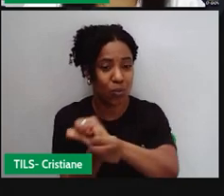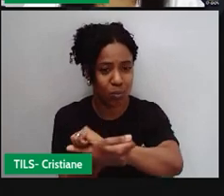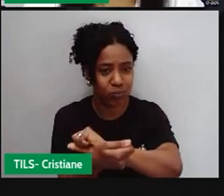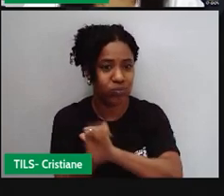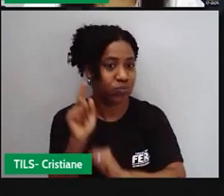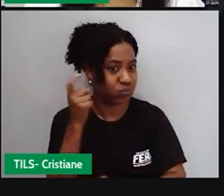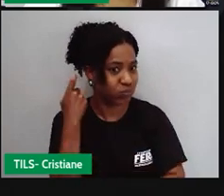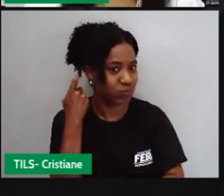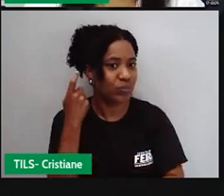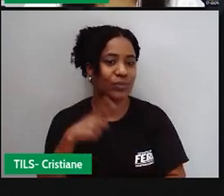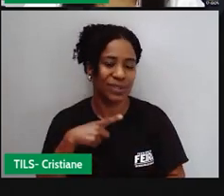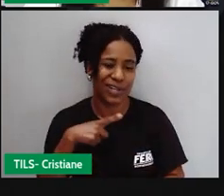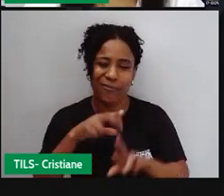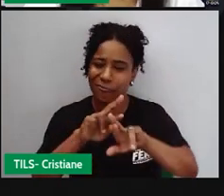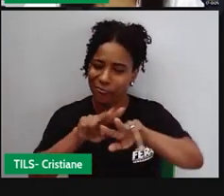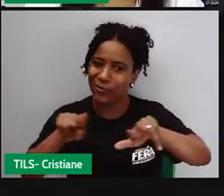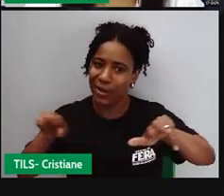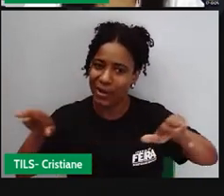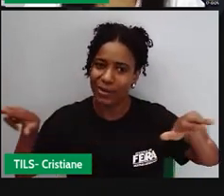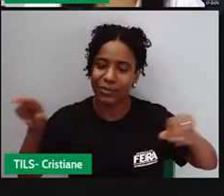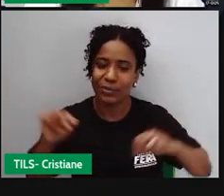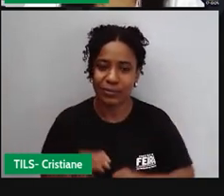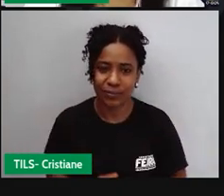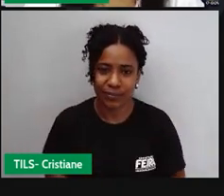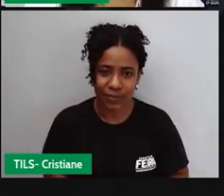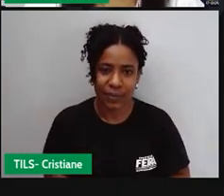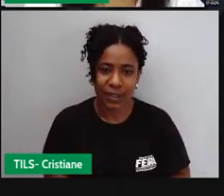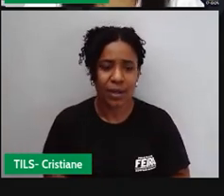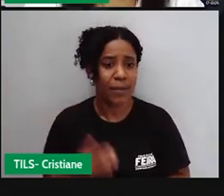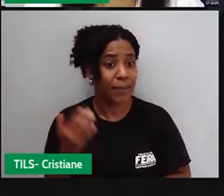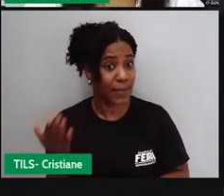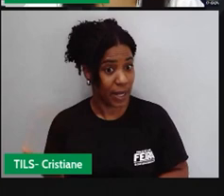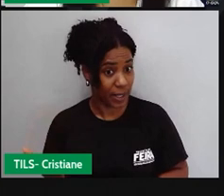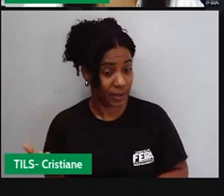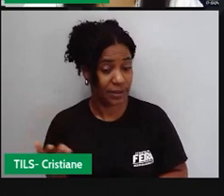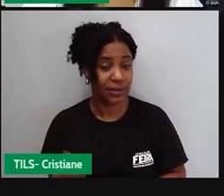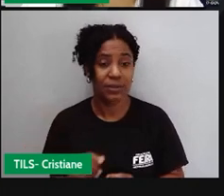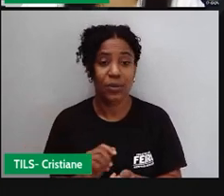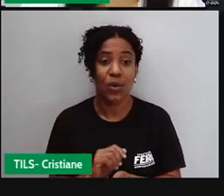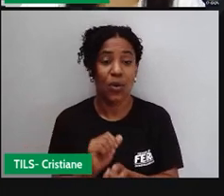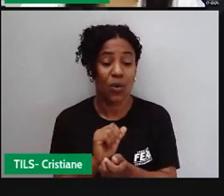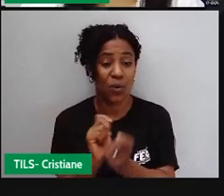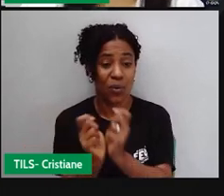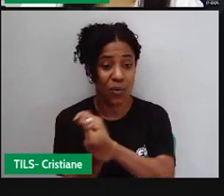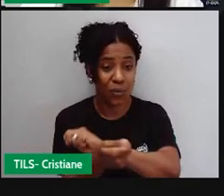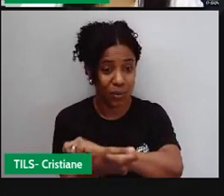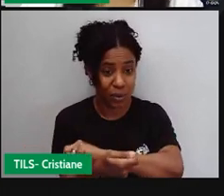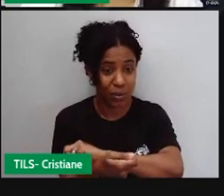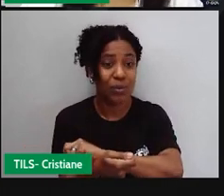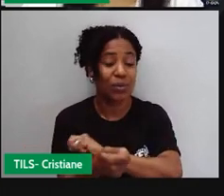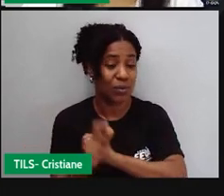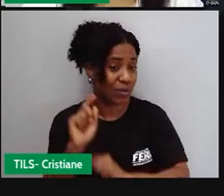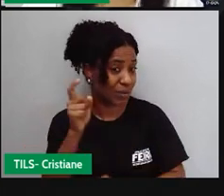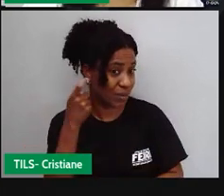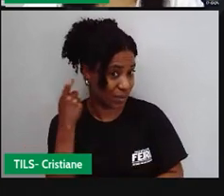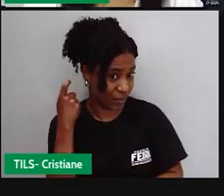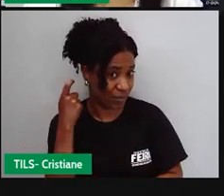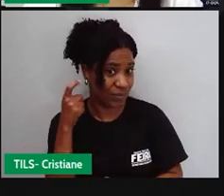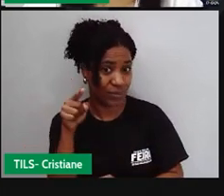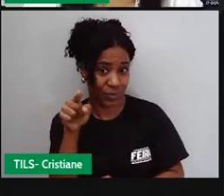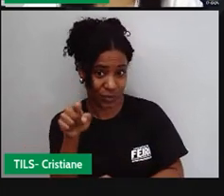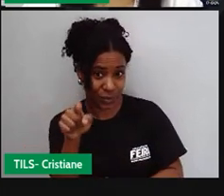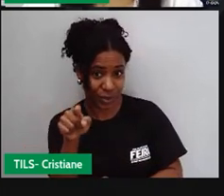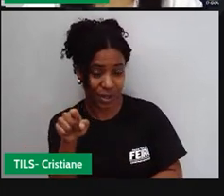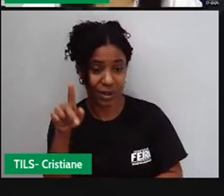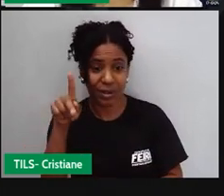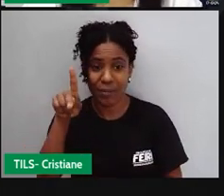E aí, o quilombo dos palmares chegou a ter uma população estimada de 20 mil habitantes no